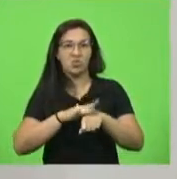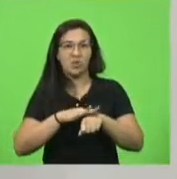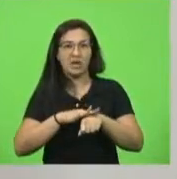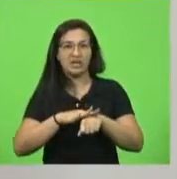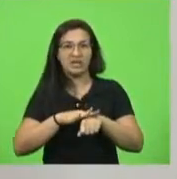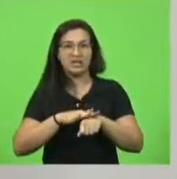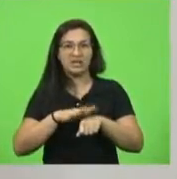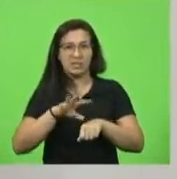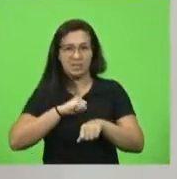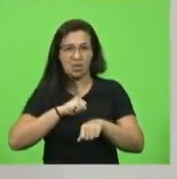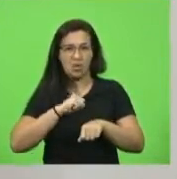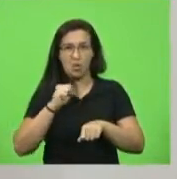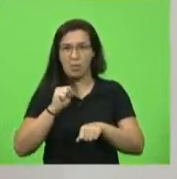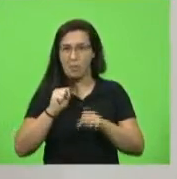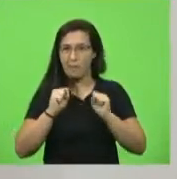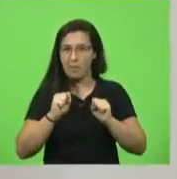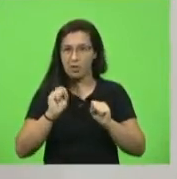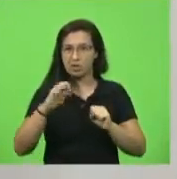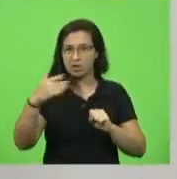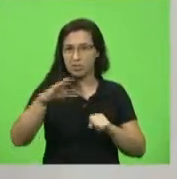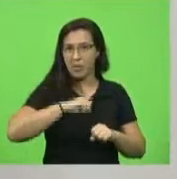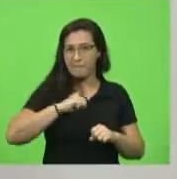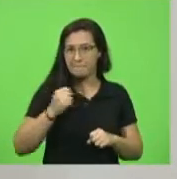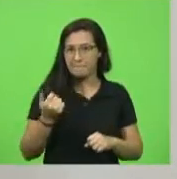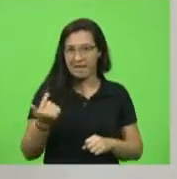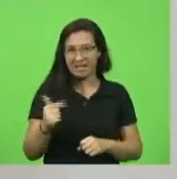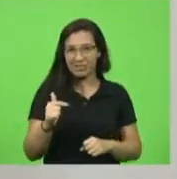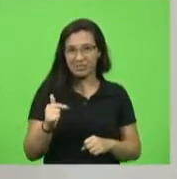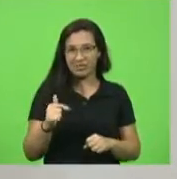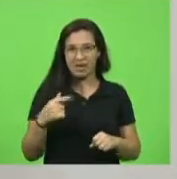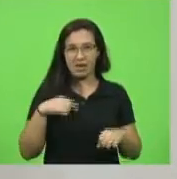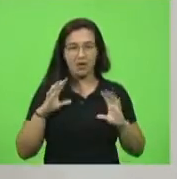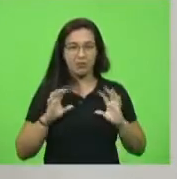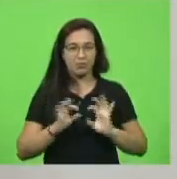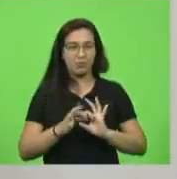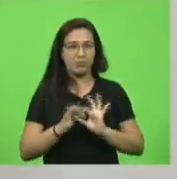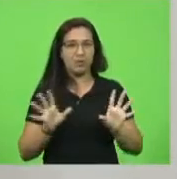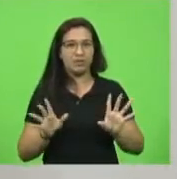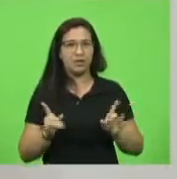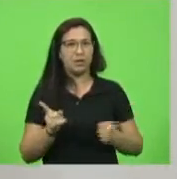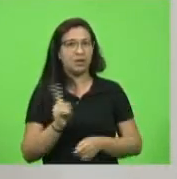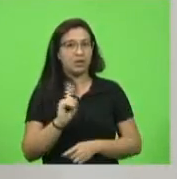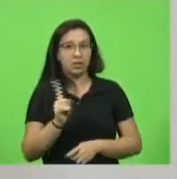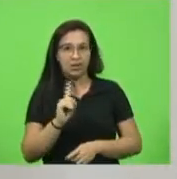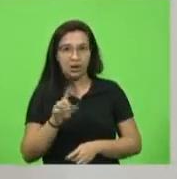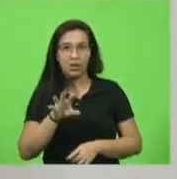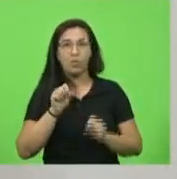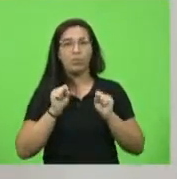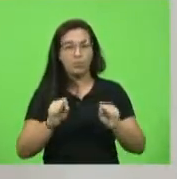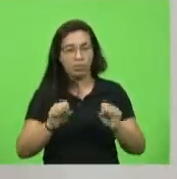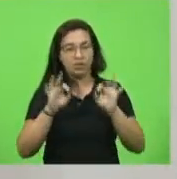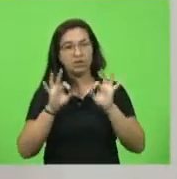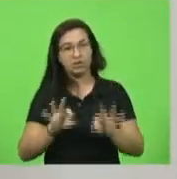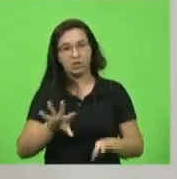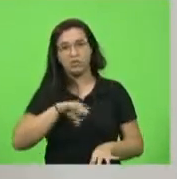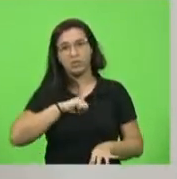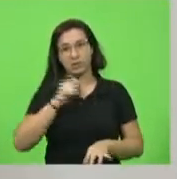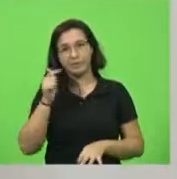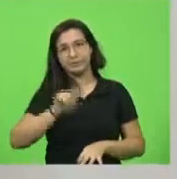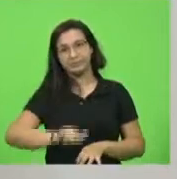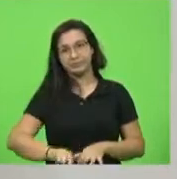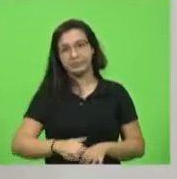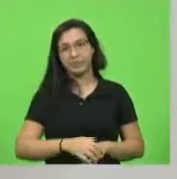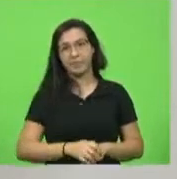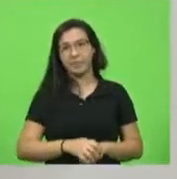podem ser contaminadas, mas isso não é verdade. Não é verdade. É importante que a gente tenha uma mão firme agora na contenção para que no